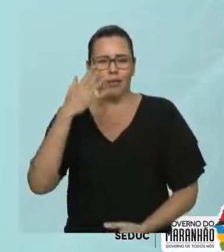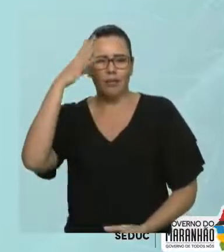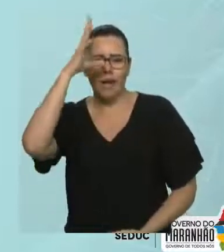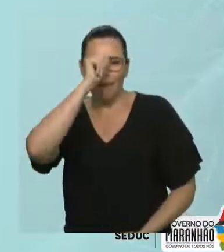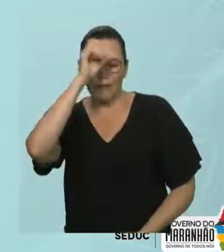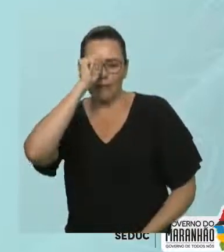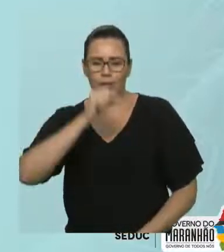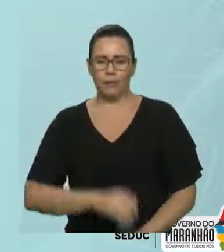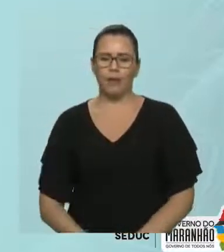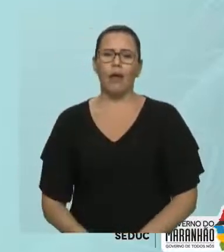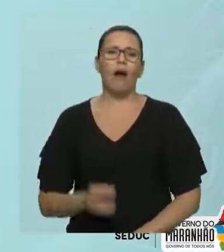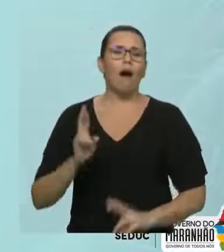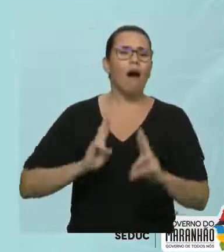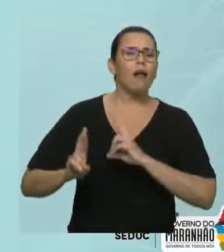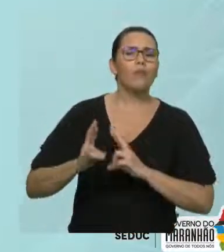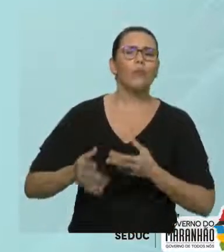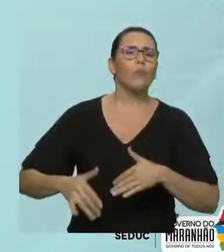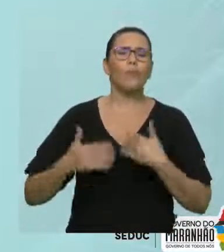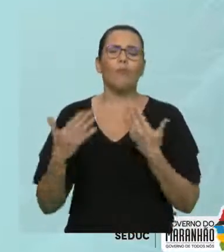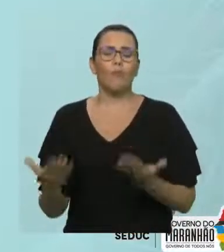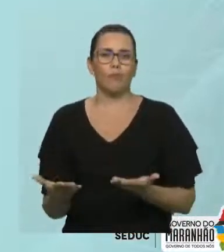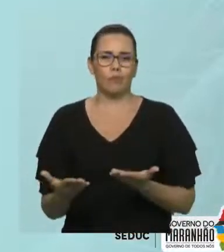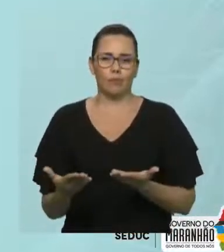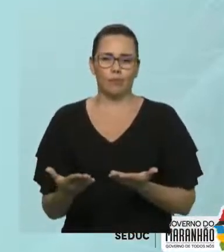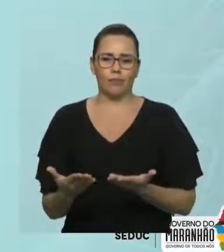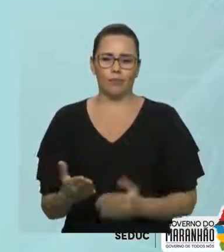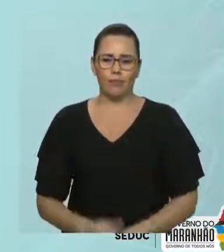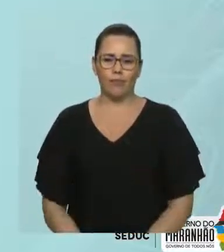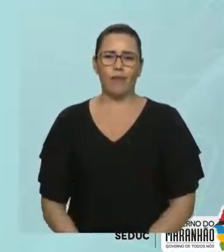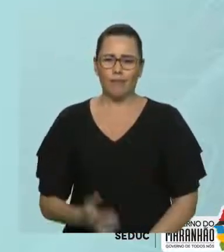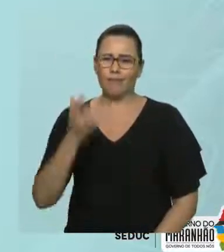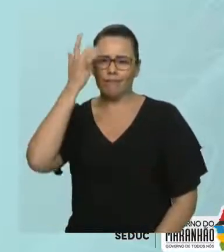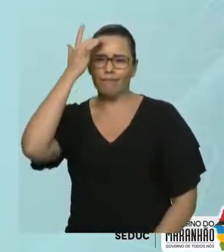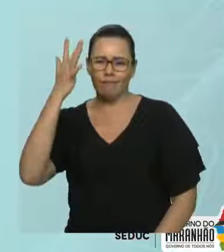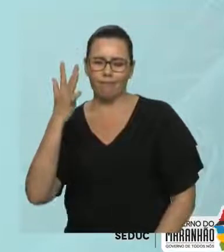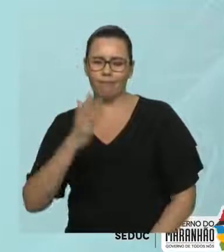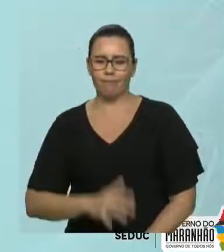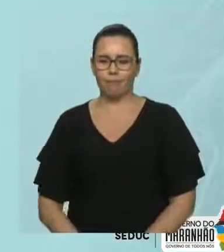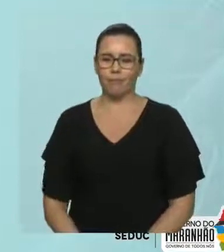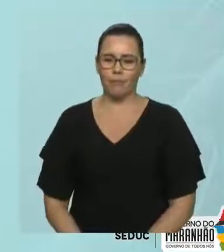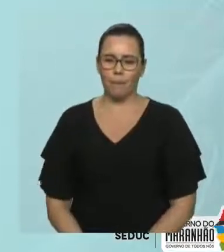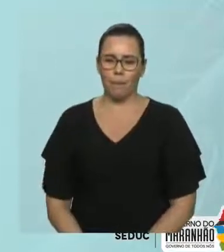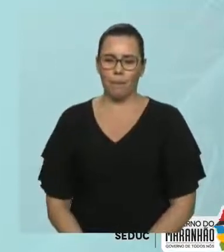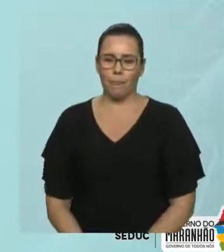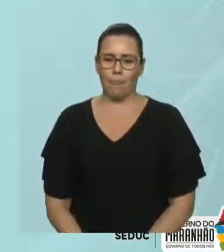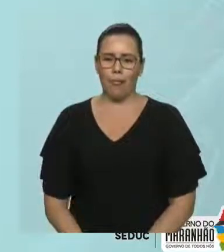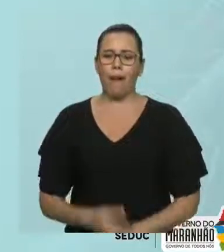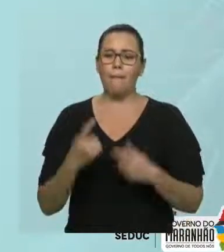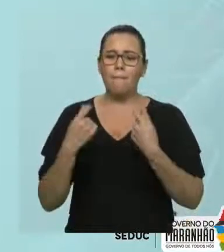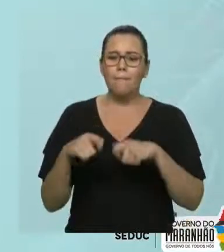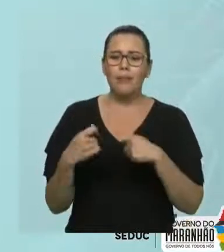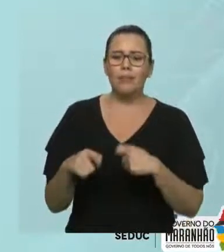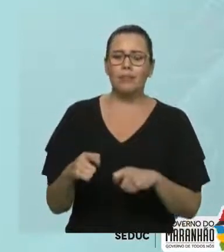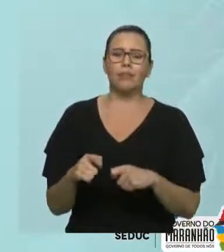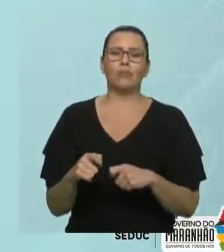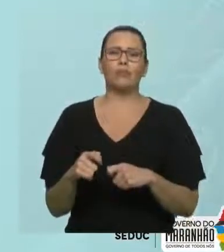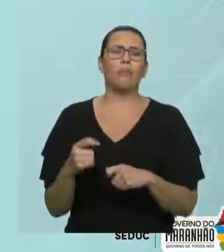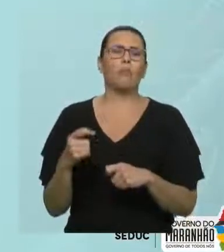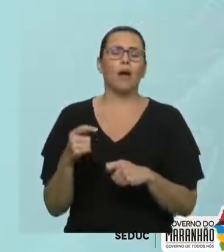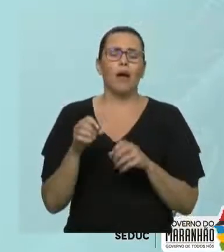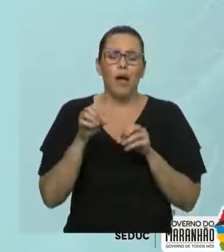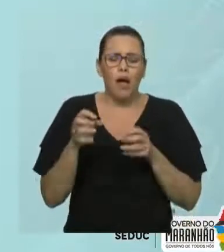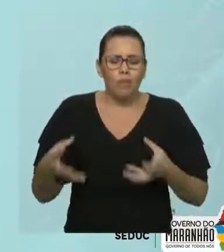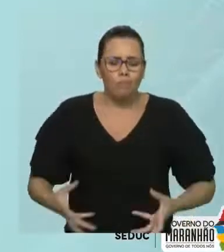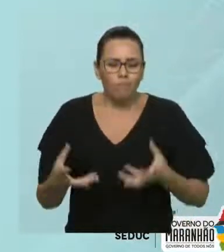relação que nós encontramos aqui? Fácil essa, né? É preciso investir em educação. Com que finalidade? Para que investir em